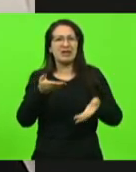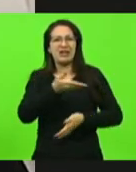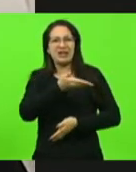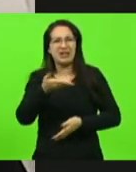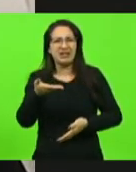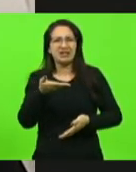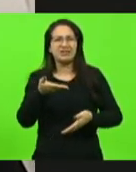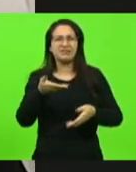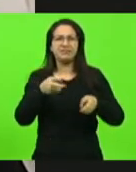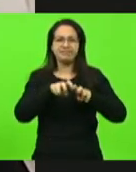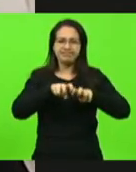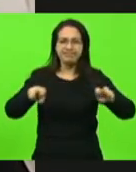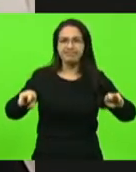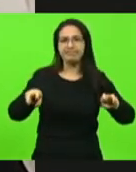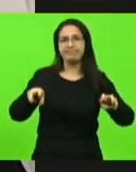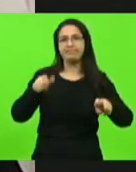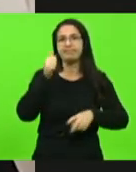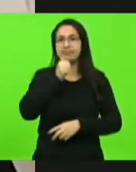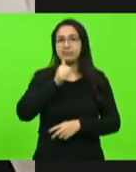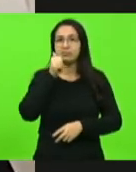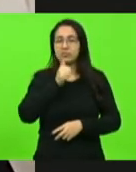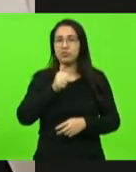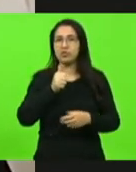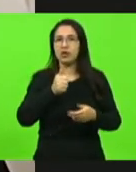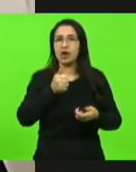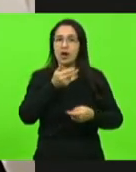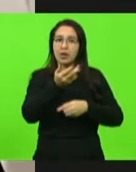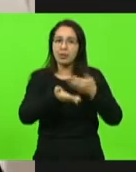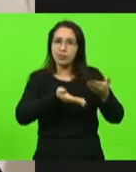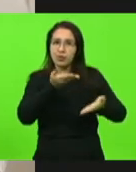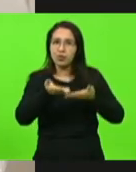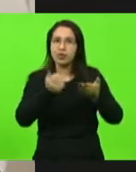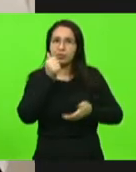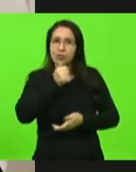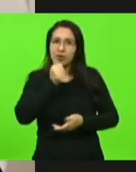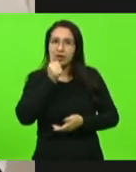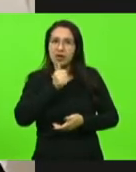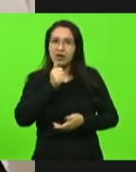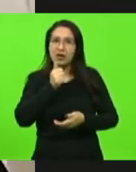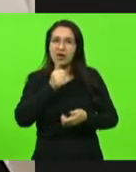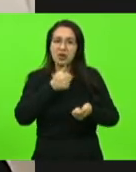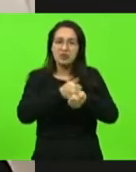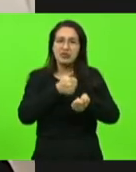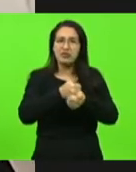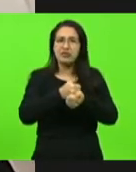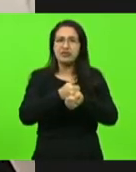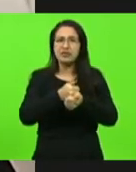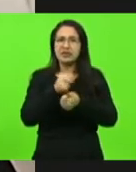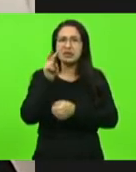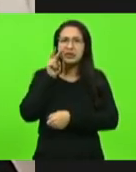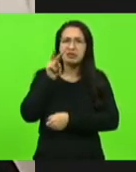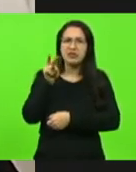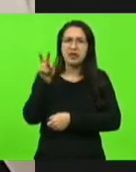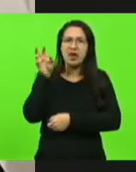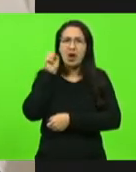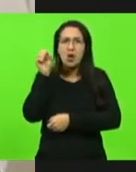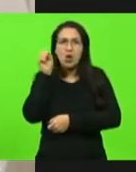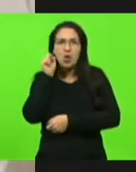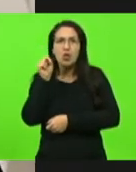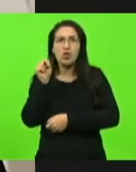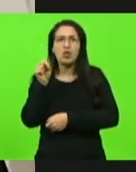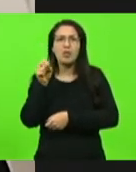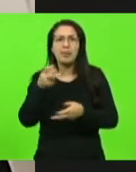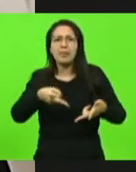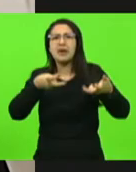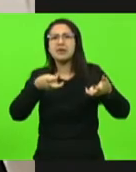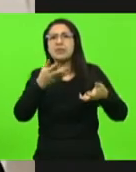tanto protege a mulher e se esse sujeito, um vizinho escutar essa ocorrência e se ligar para a polícia militar, o policial que